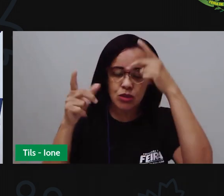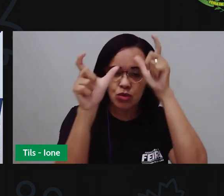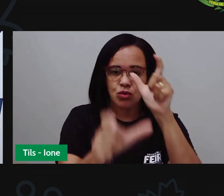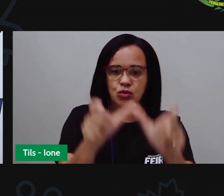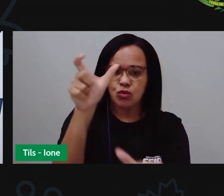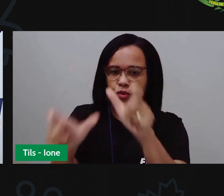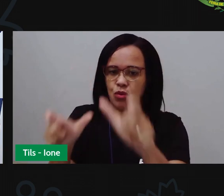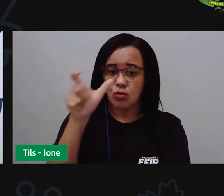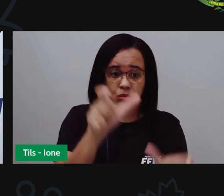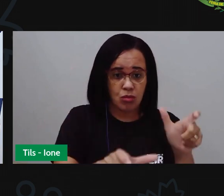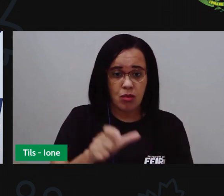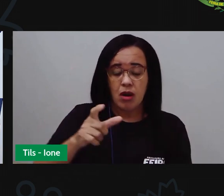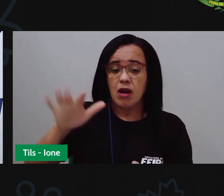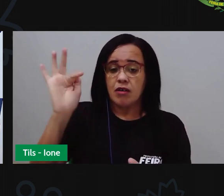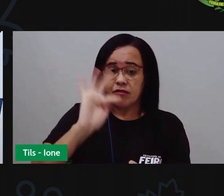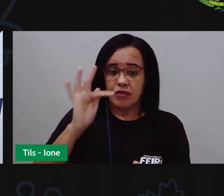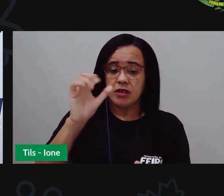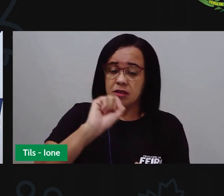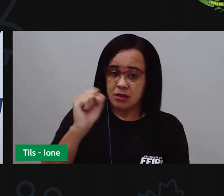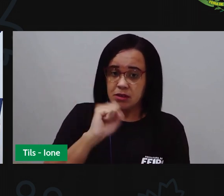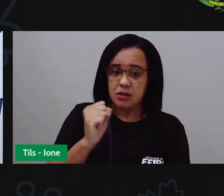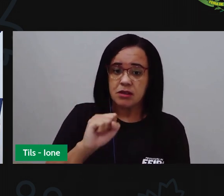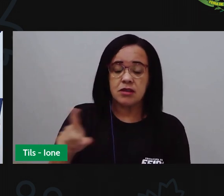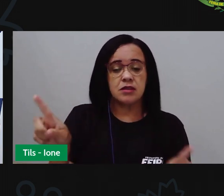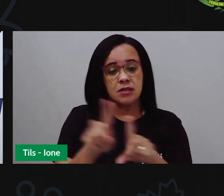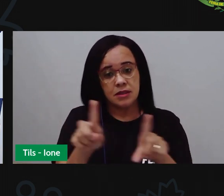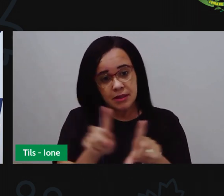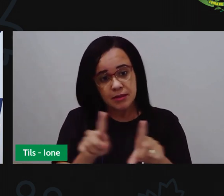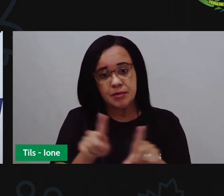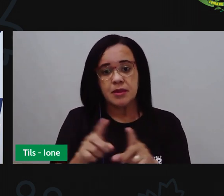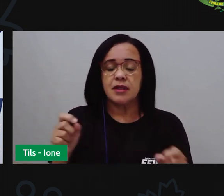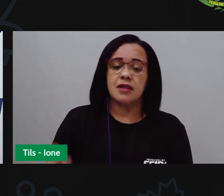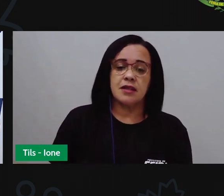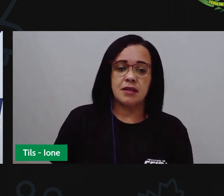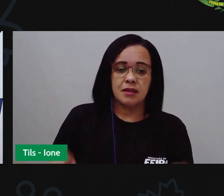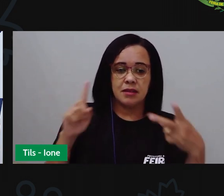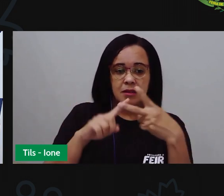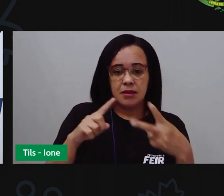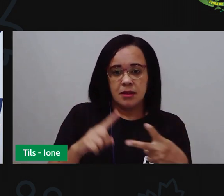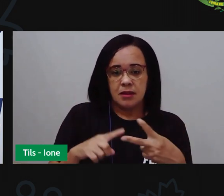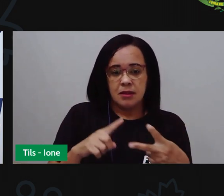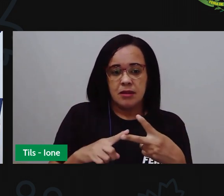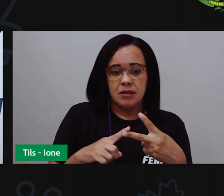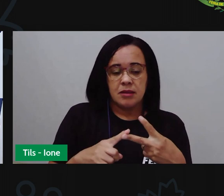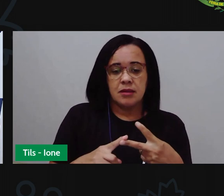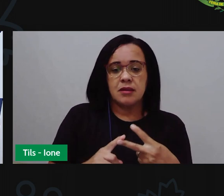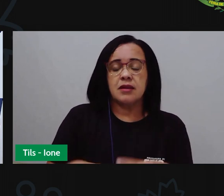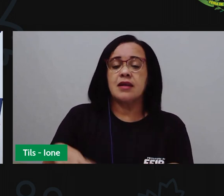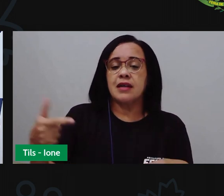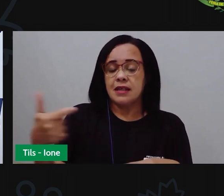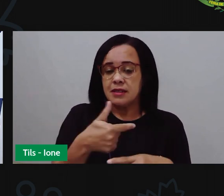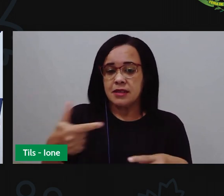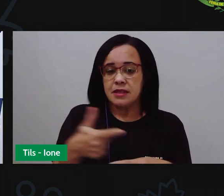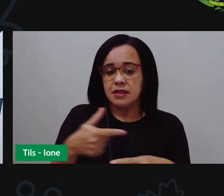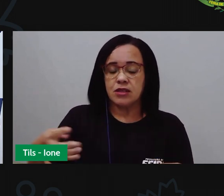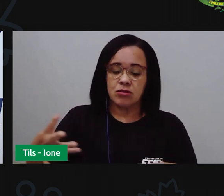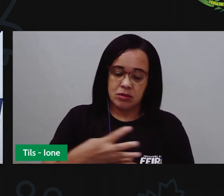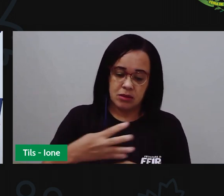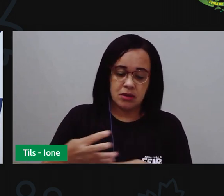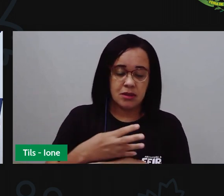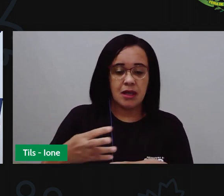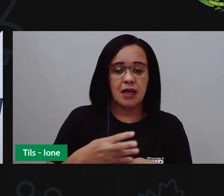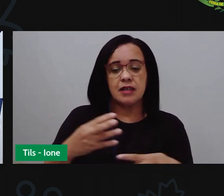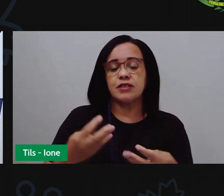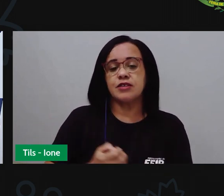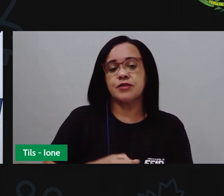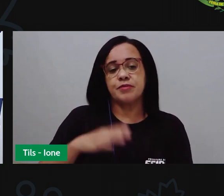Vimos aqui aspectos sobre a nossa cidade. Vimos que é a segunda maior cidade do estado